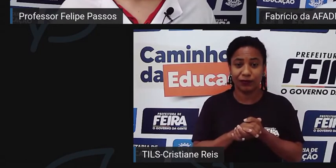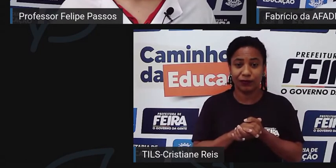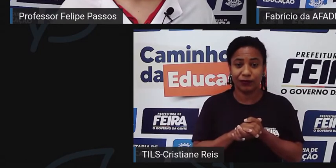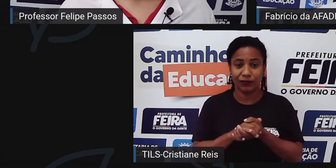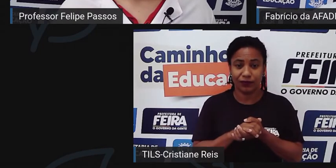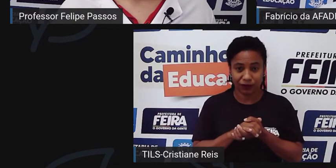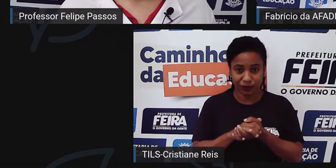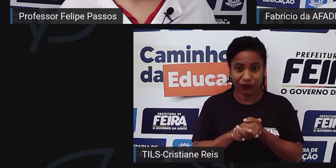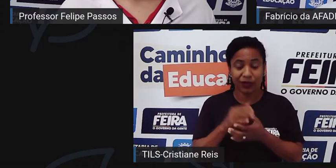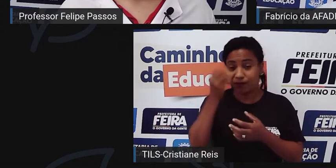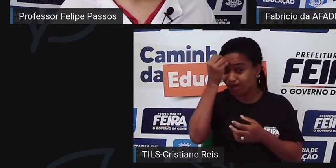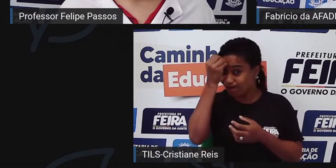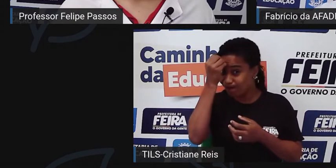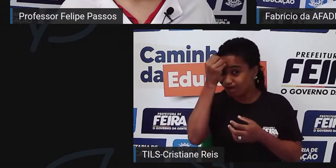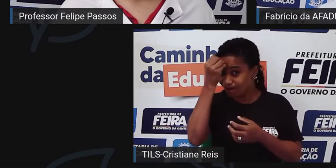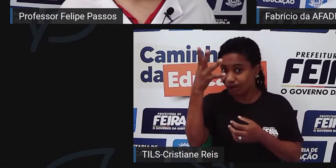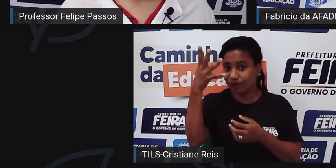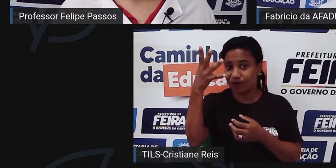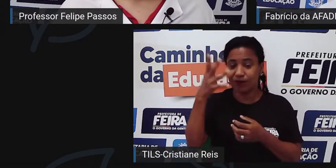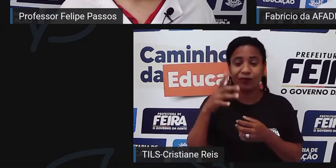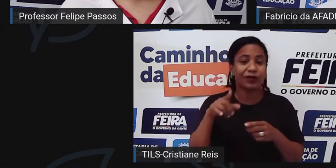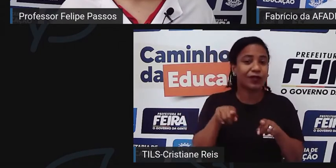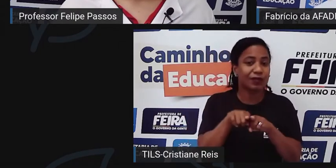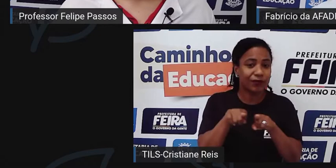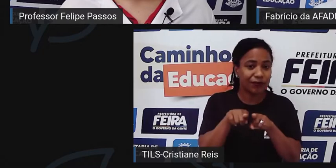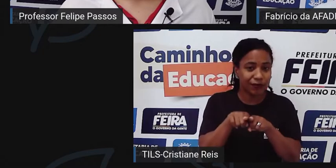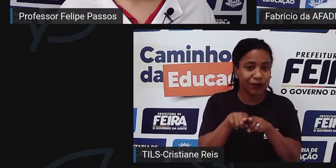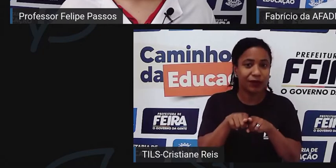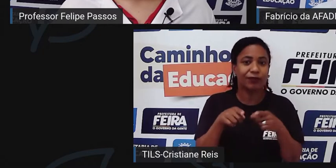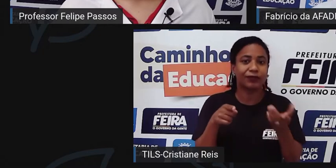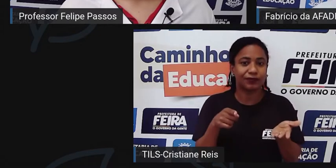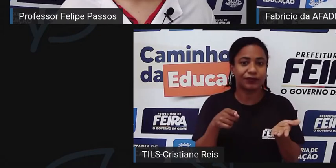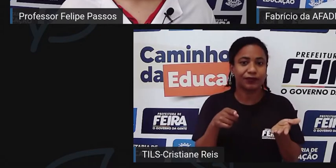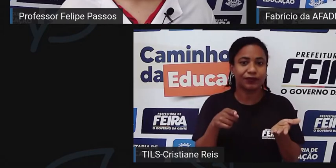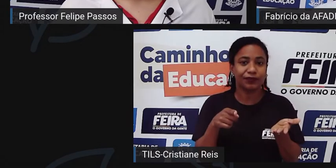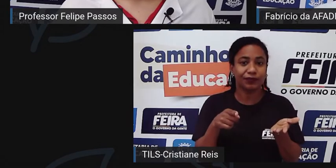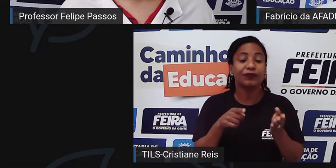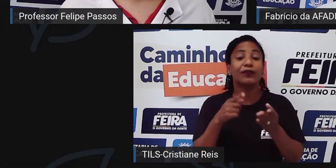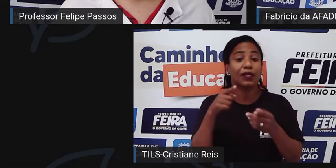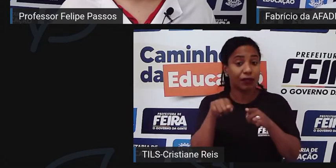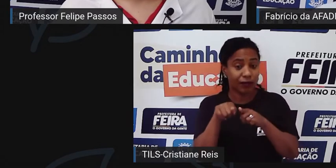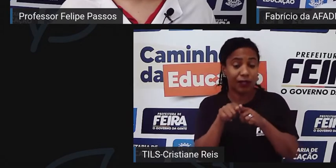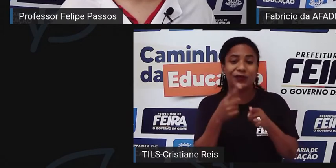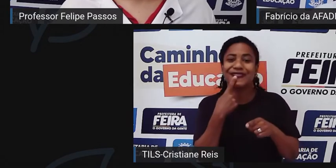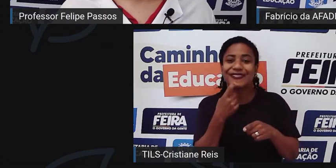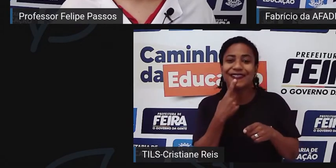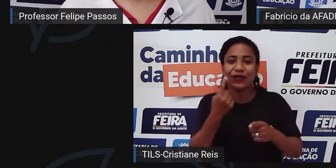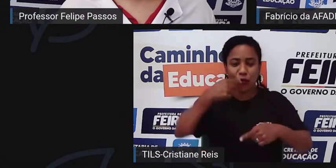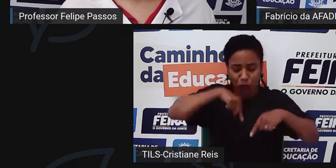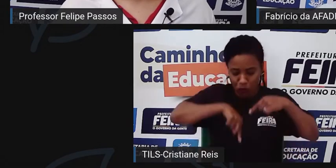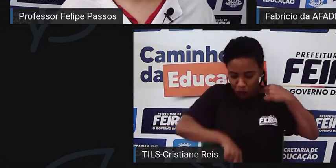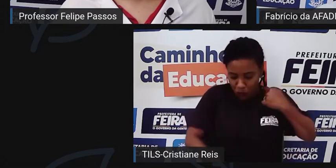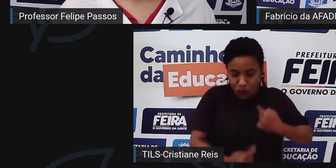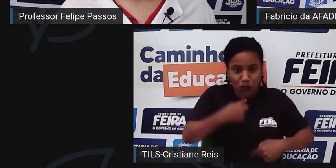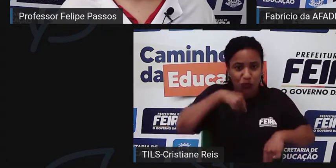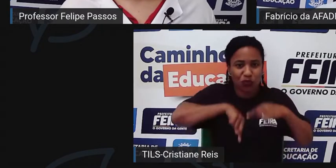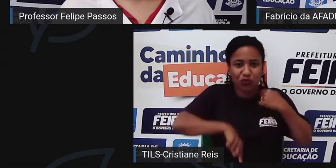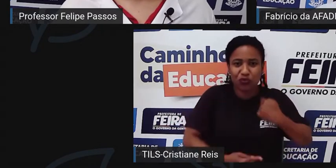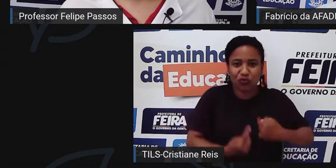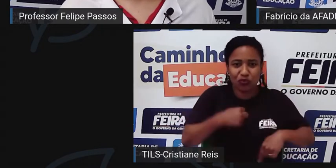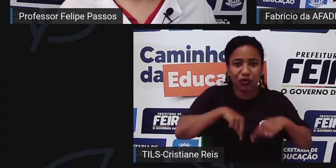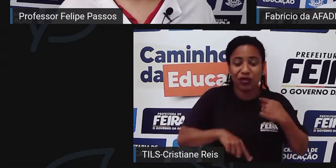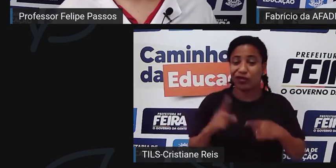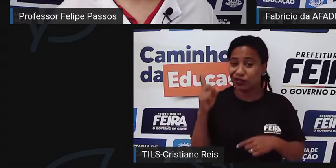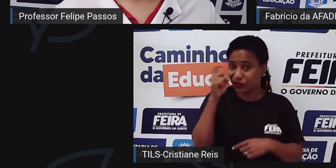esqueci o nome agora, de o acesso na corrente sanguínea, então, assim, nos vasos